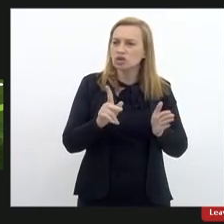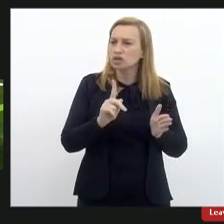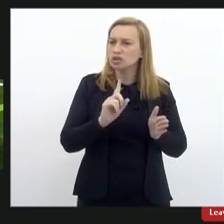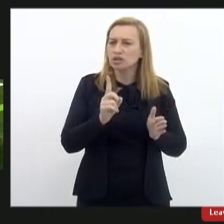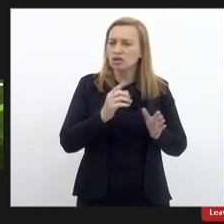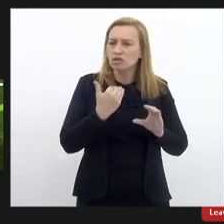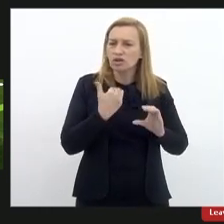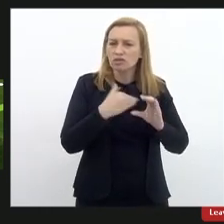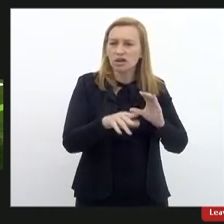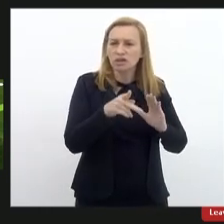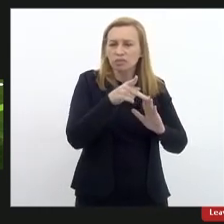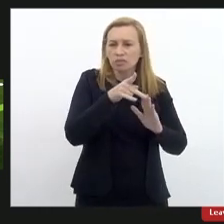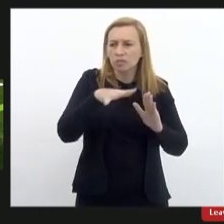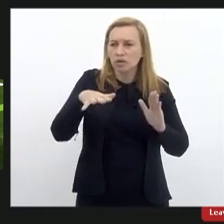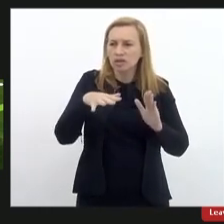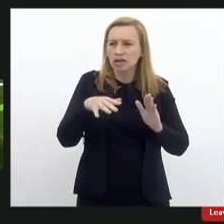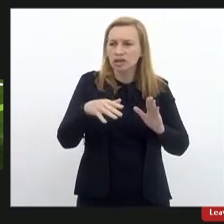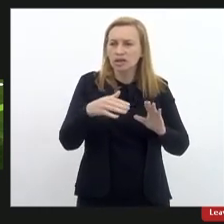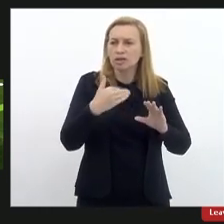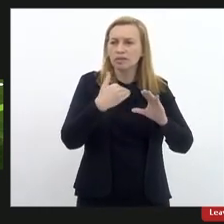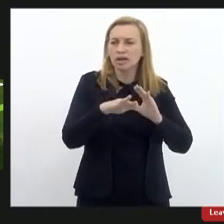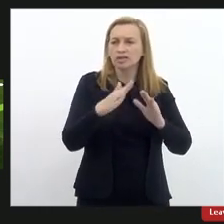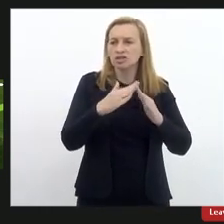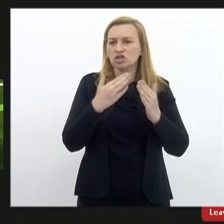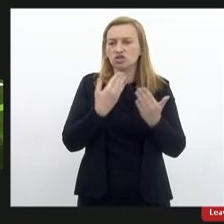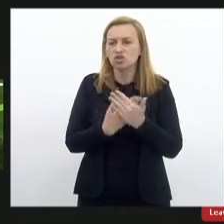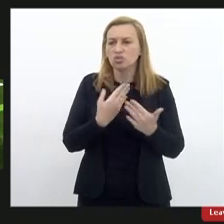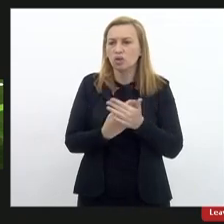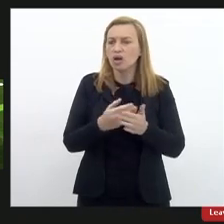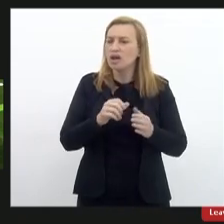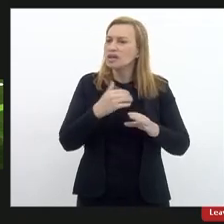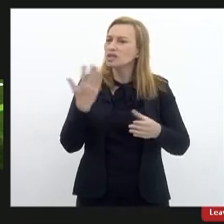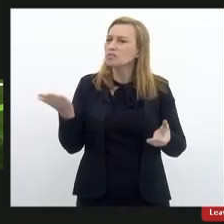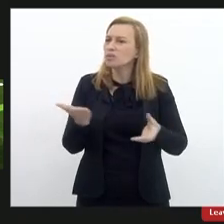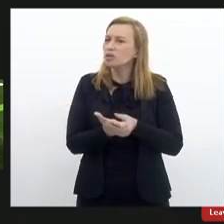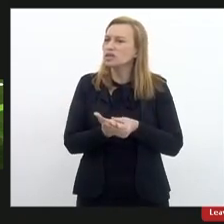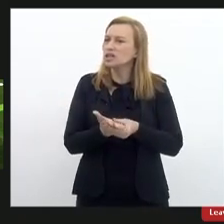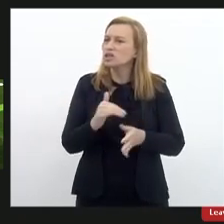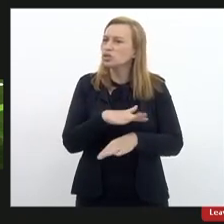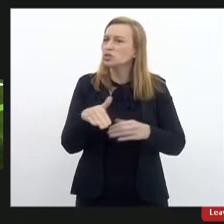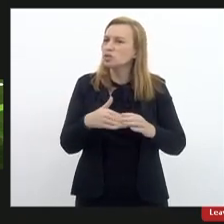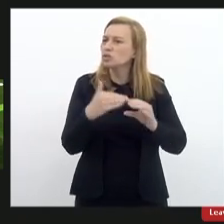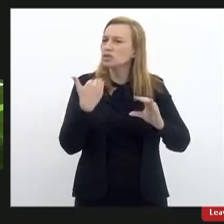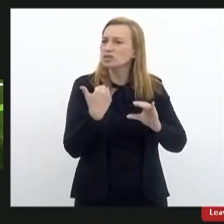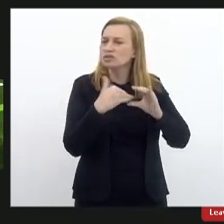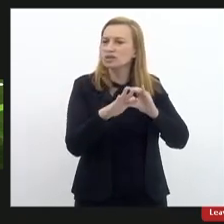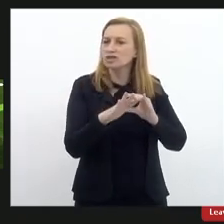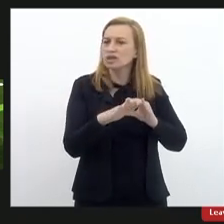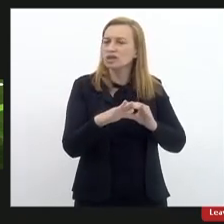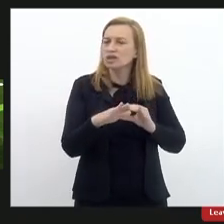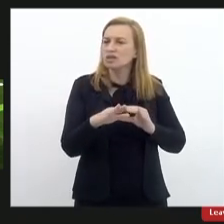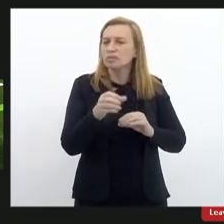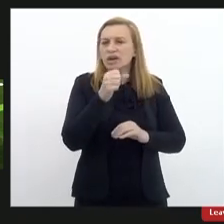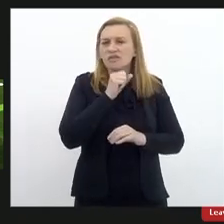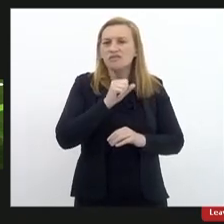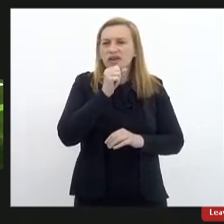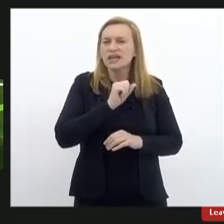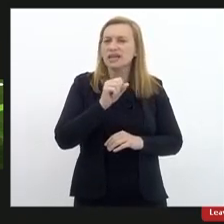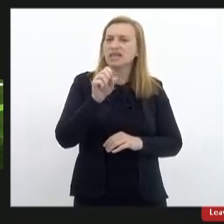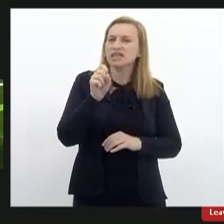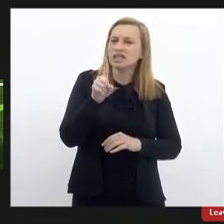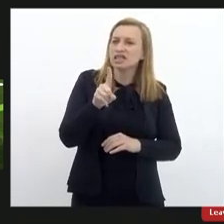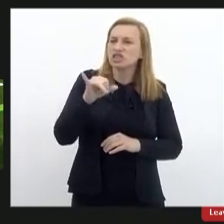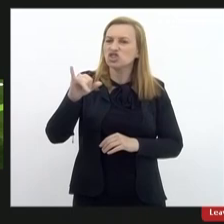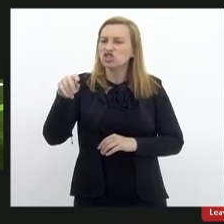essas escolas. Esses processos durante uma época foram todos enviados para a antiga dica e lá esses